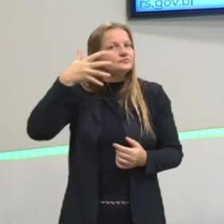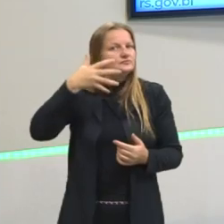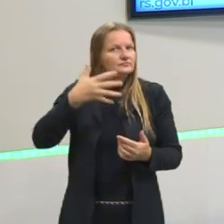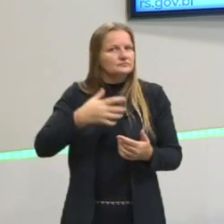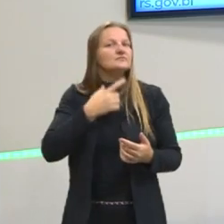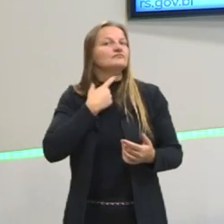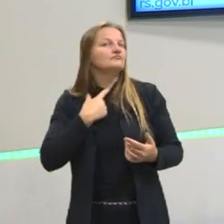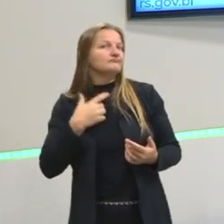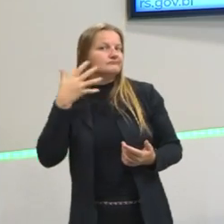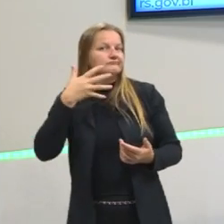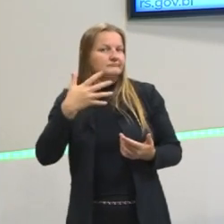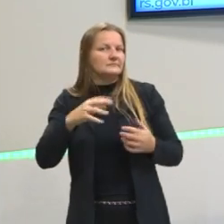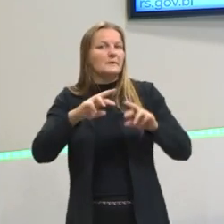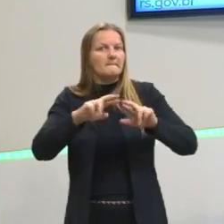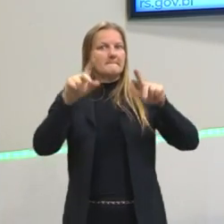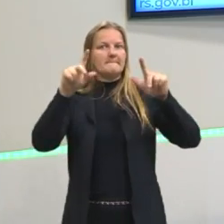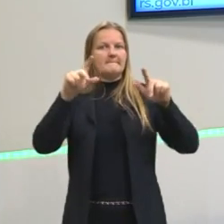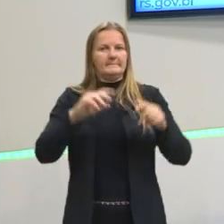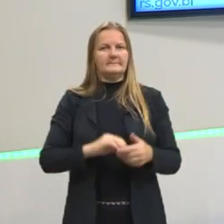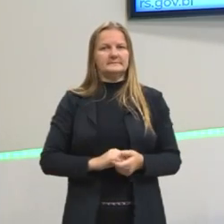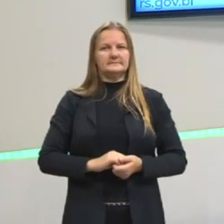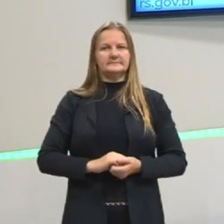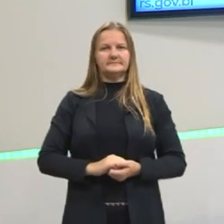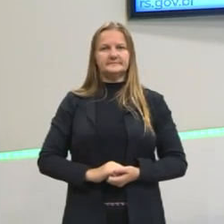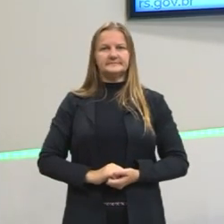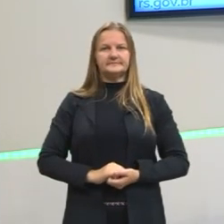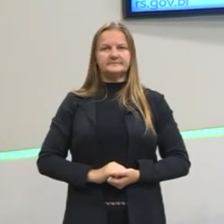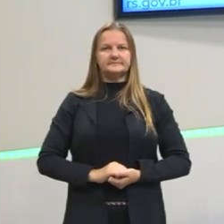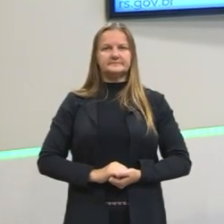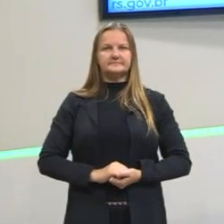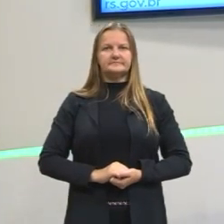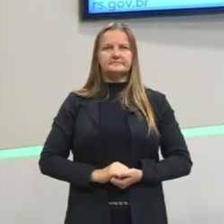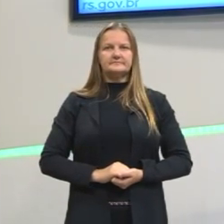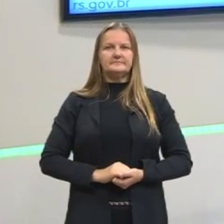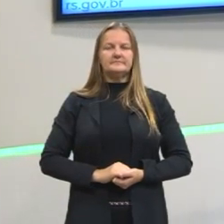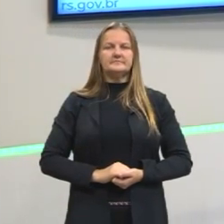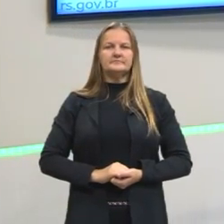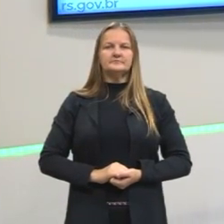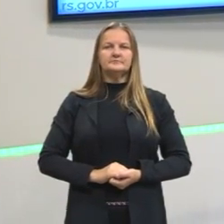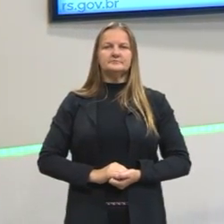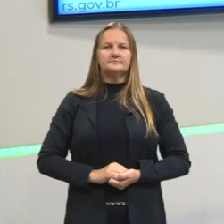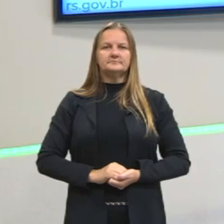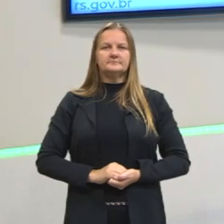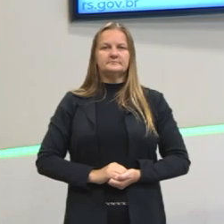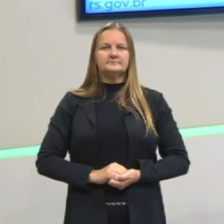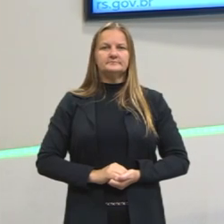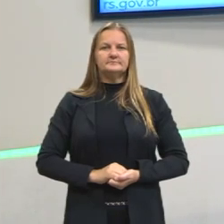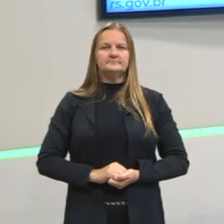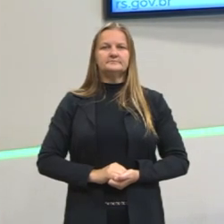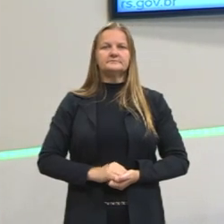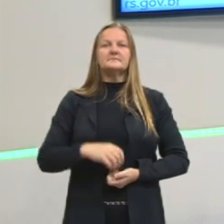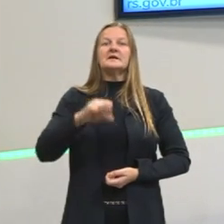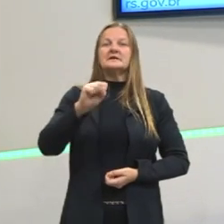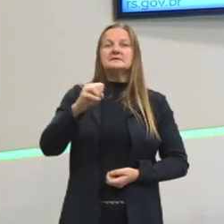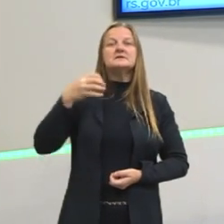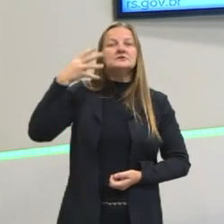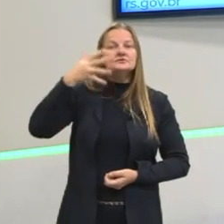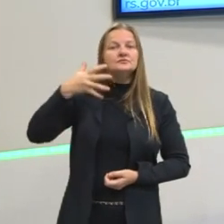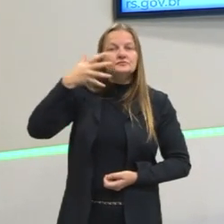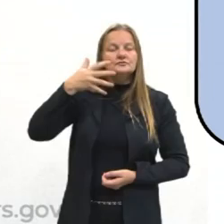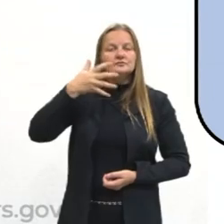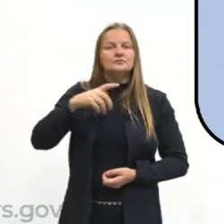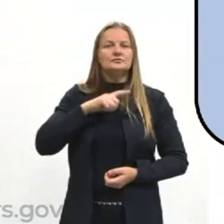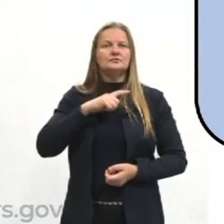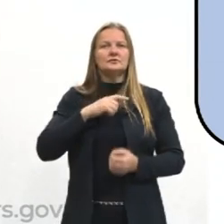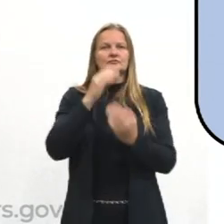é a nossa primeira diferenciação. Ou seja, quando eu falo em discurso, eu estou falando